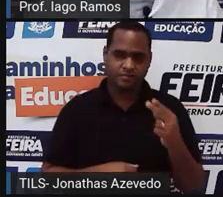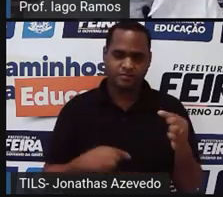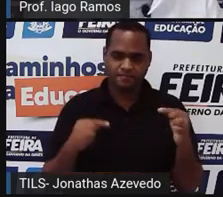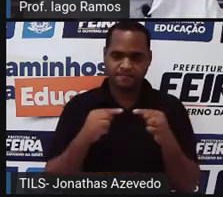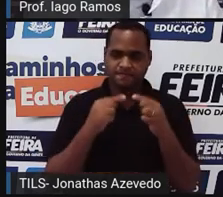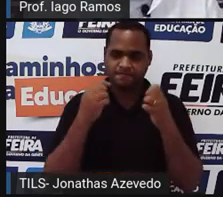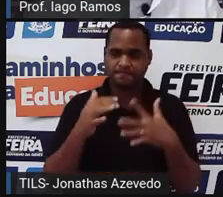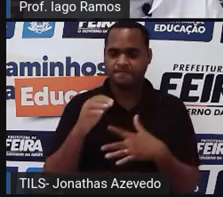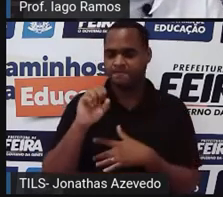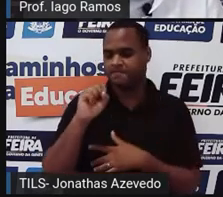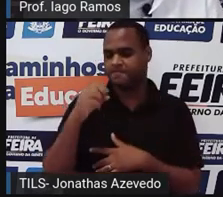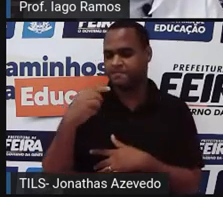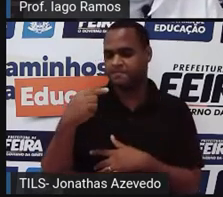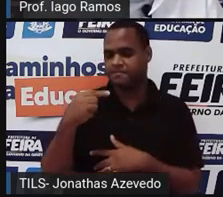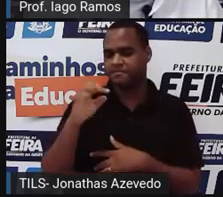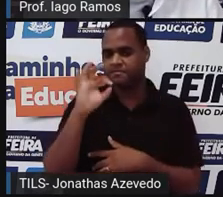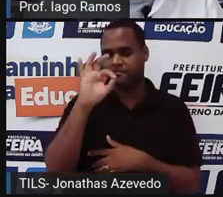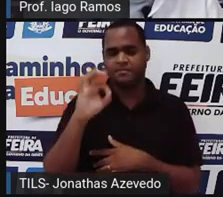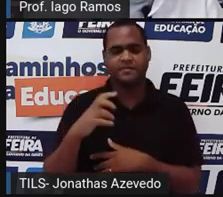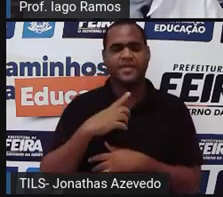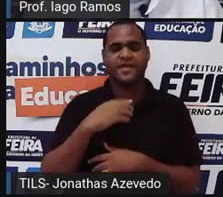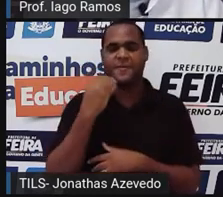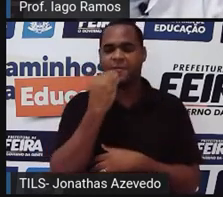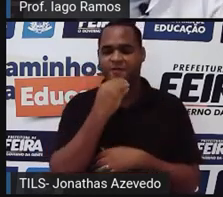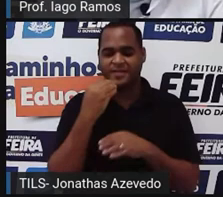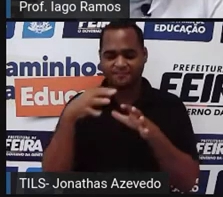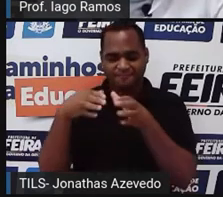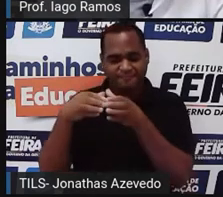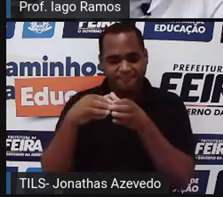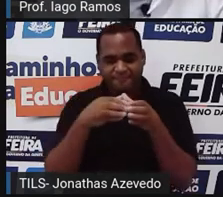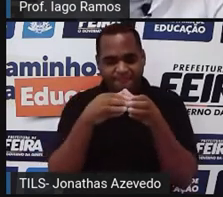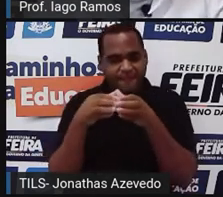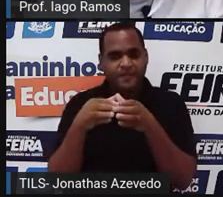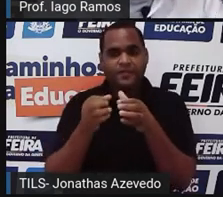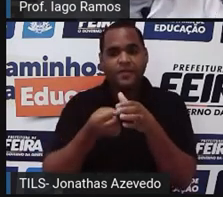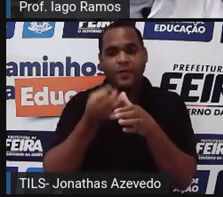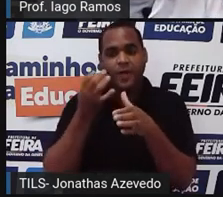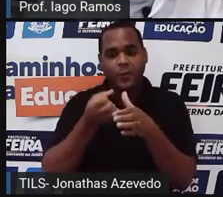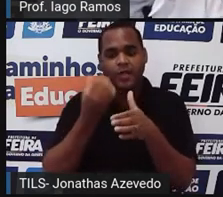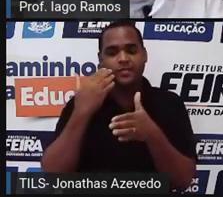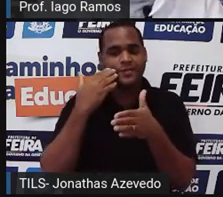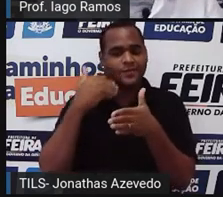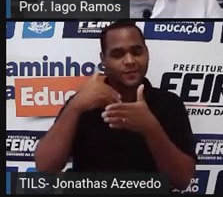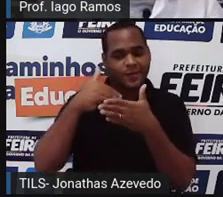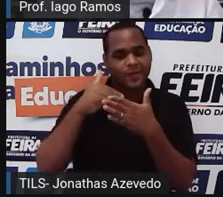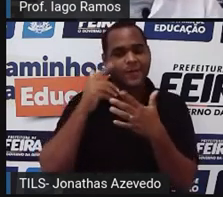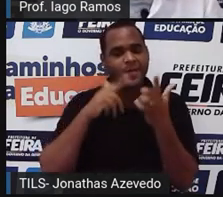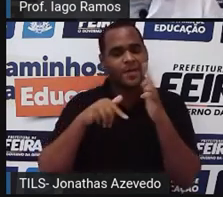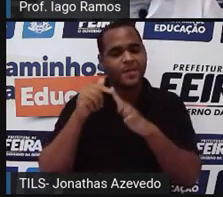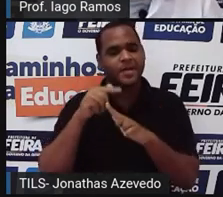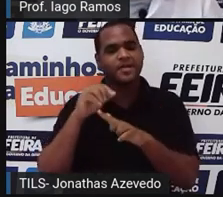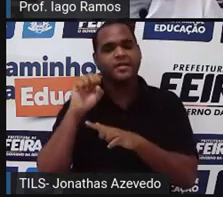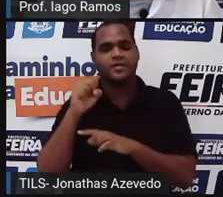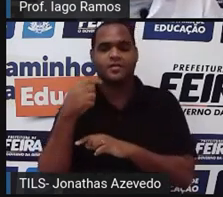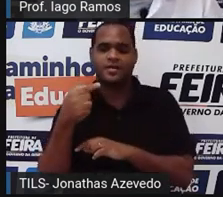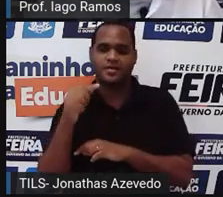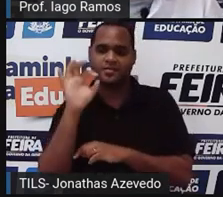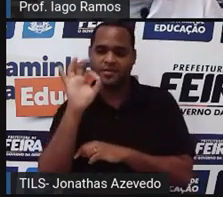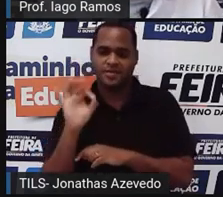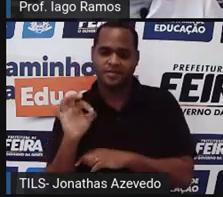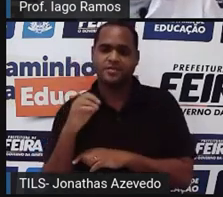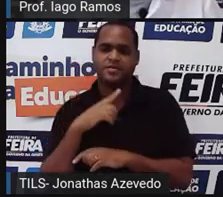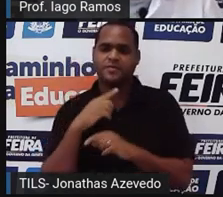porcentagem, o aproveitamento desse time, da quantidade de jogos que ele venceu, foi de 87%.